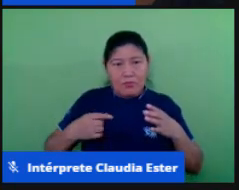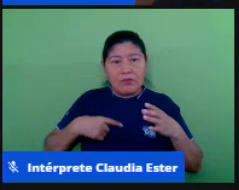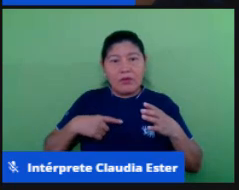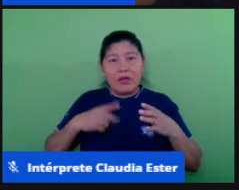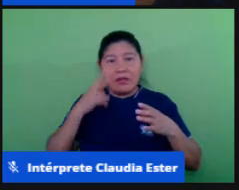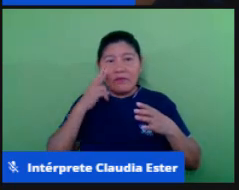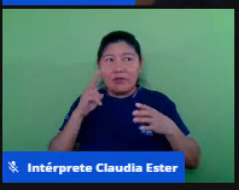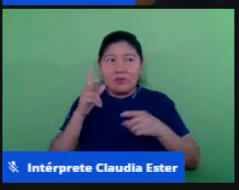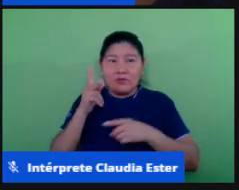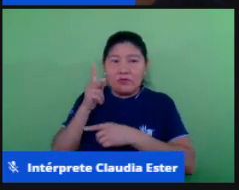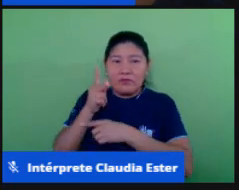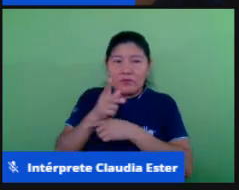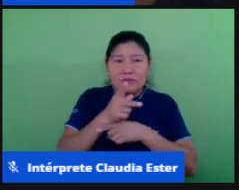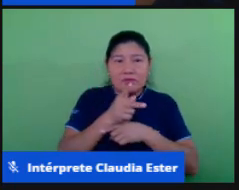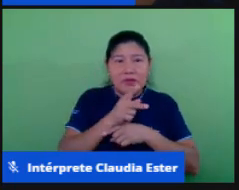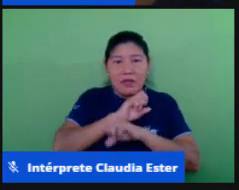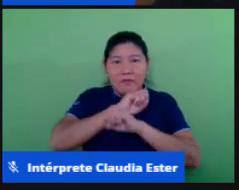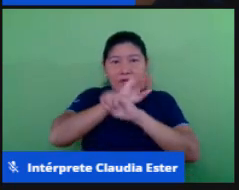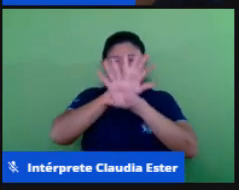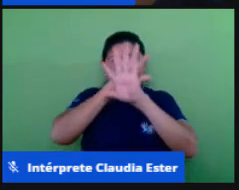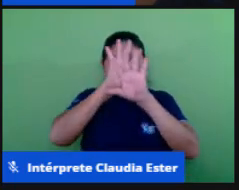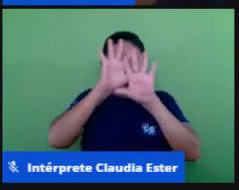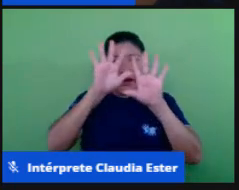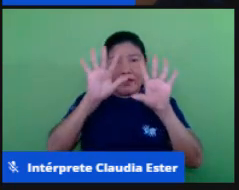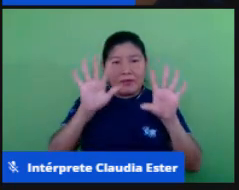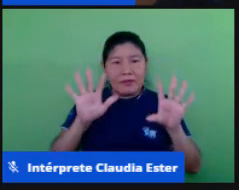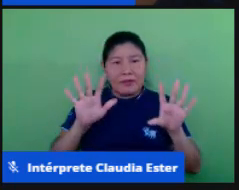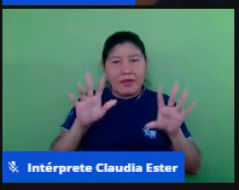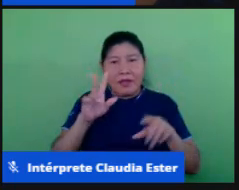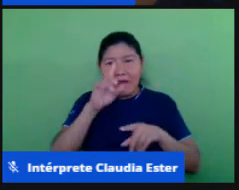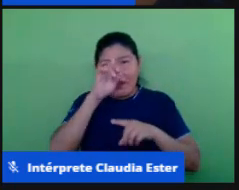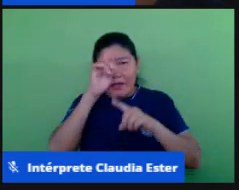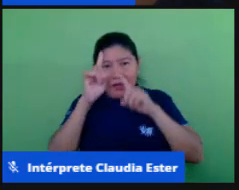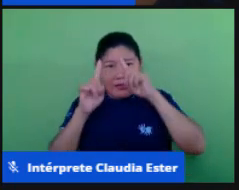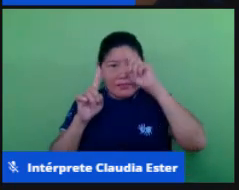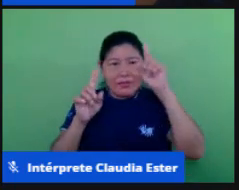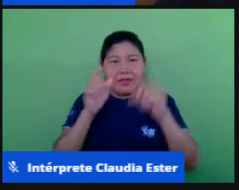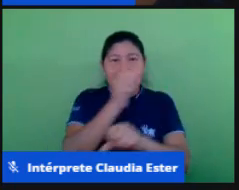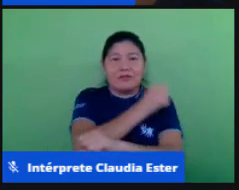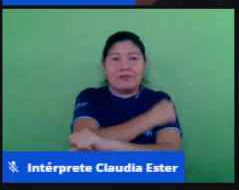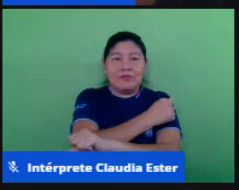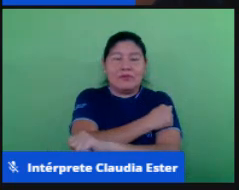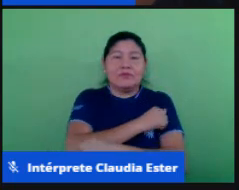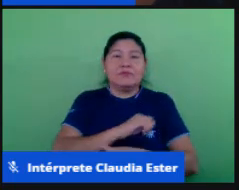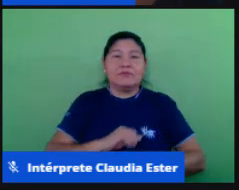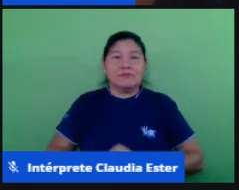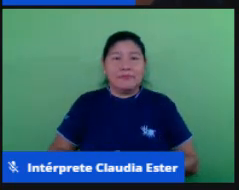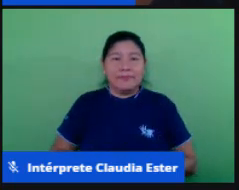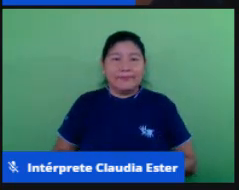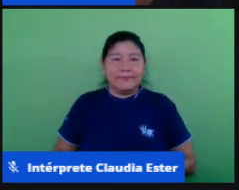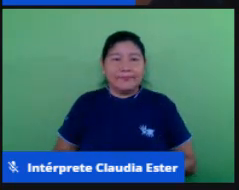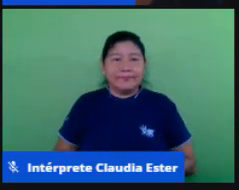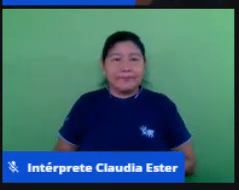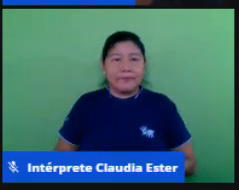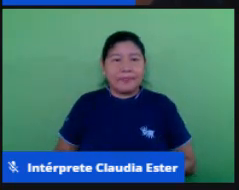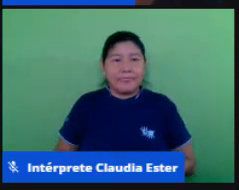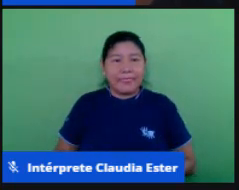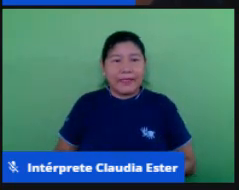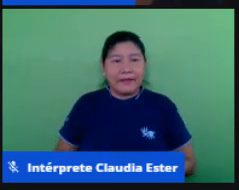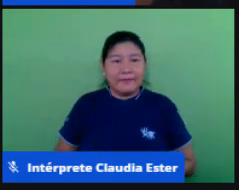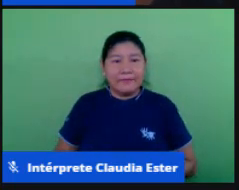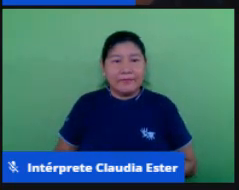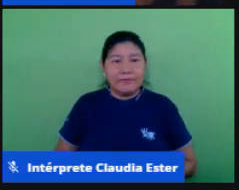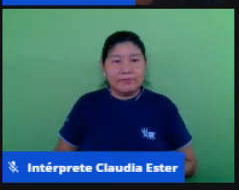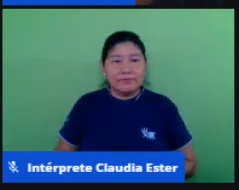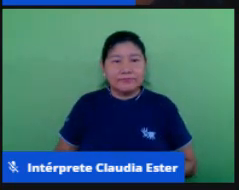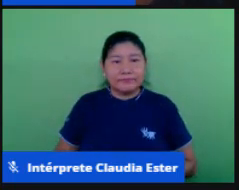vídeo porque aí a compreensão o uso da ferramenta ela vai ser mais na íntegra ele vai ver que a casa está